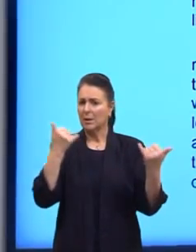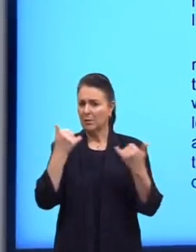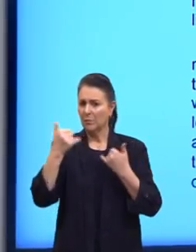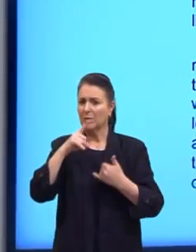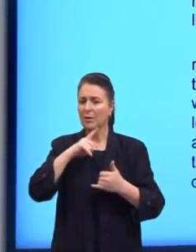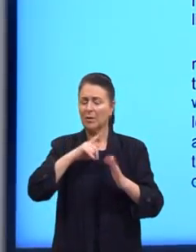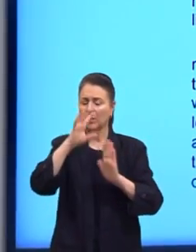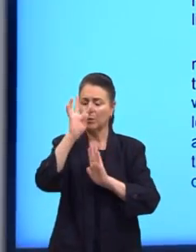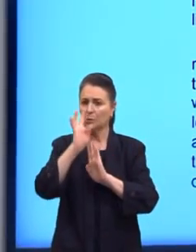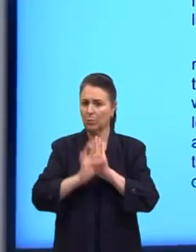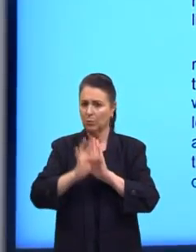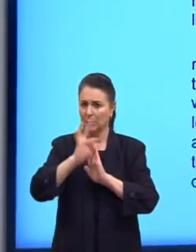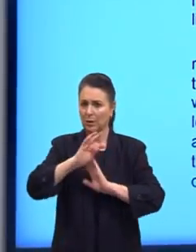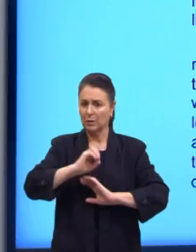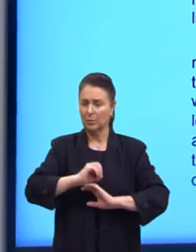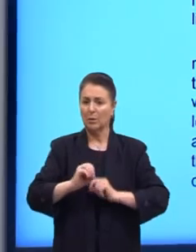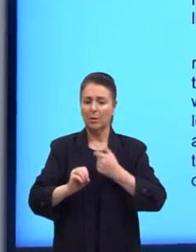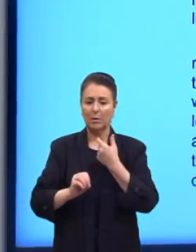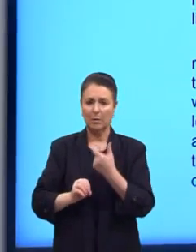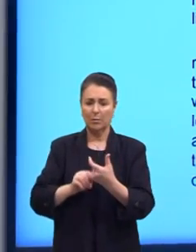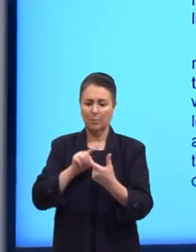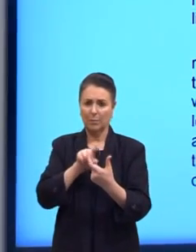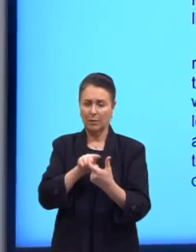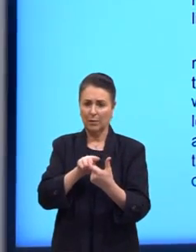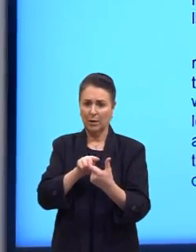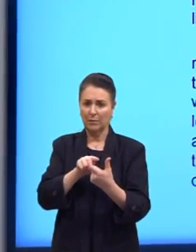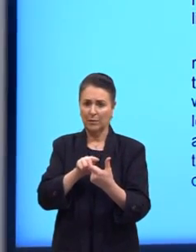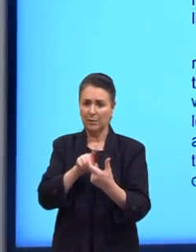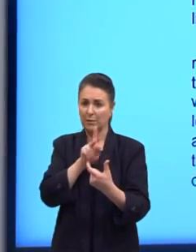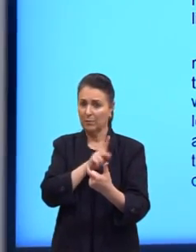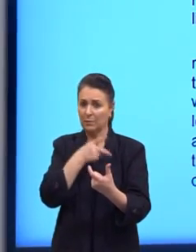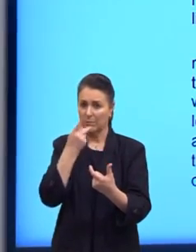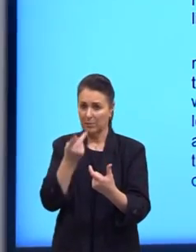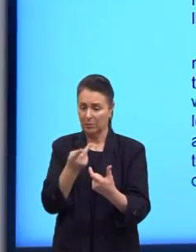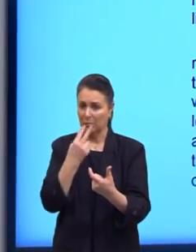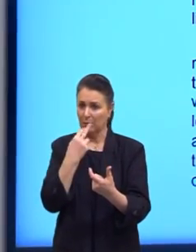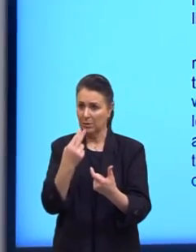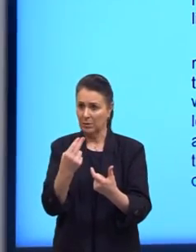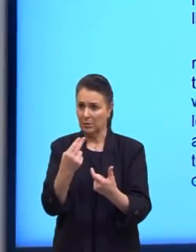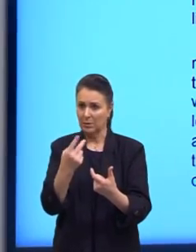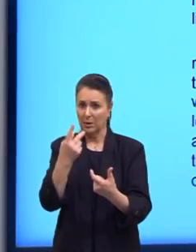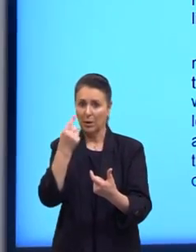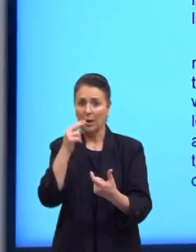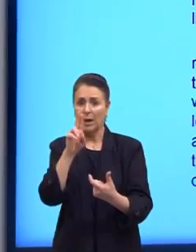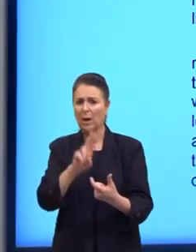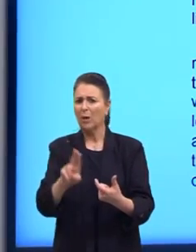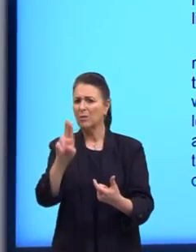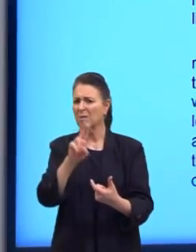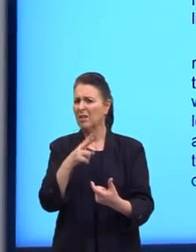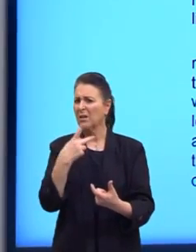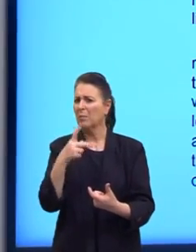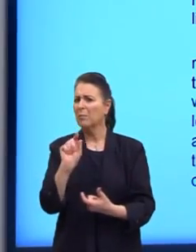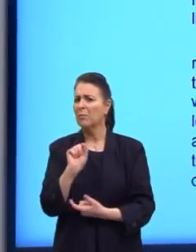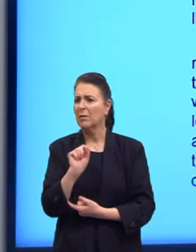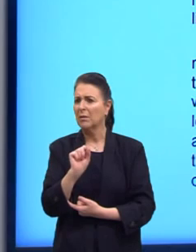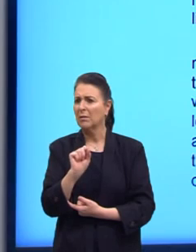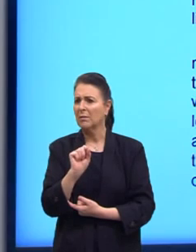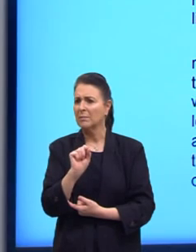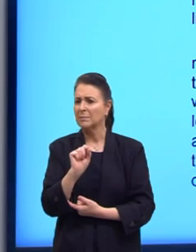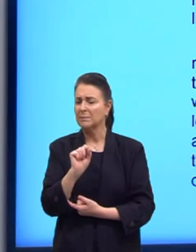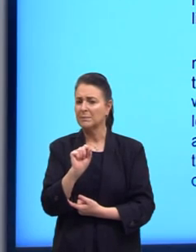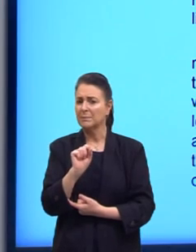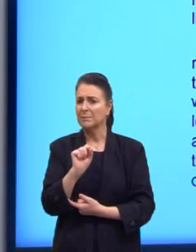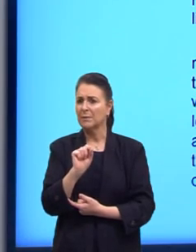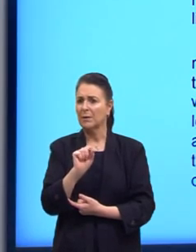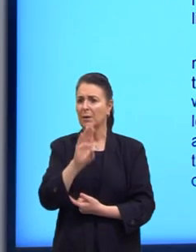texto, a expressão bogoff é usada para. Olha o que diz aqui em cima. Bogoff is used as